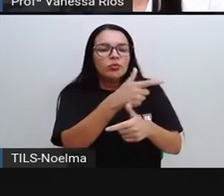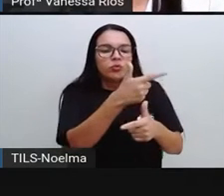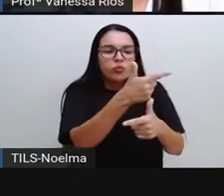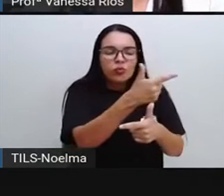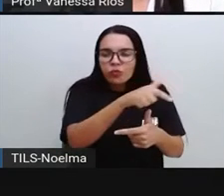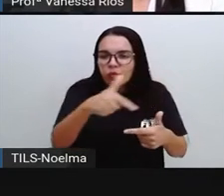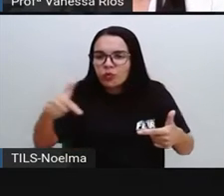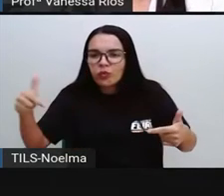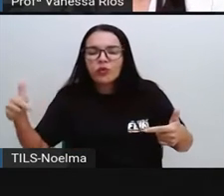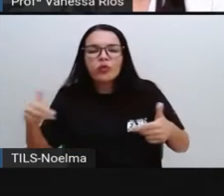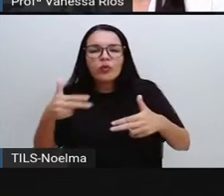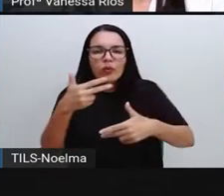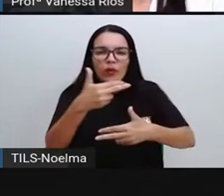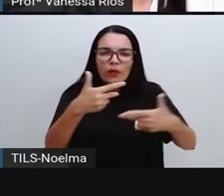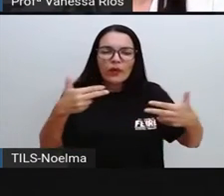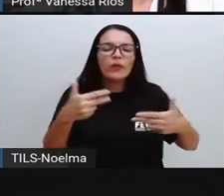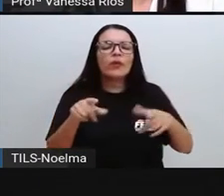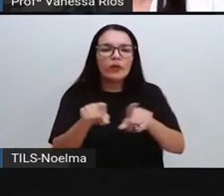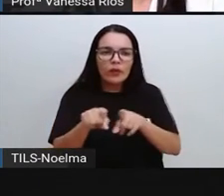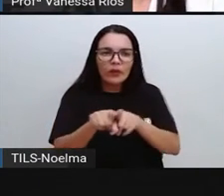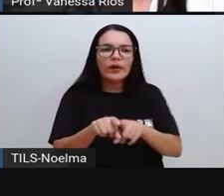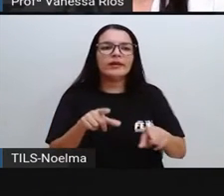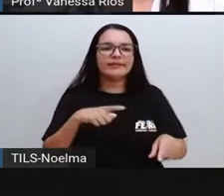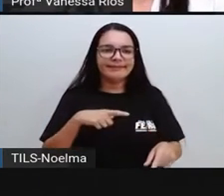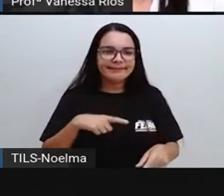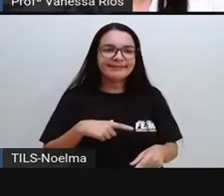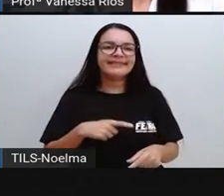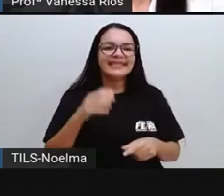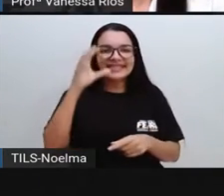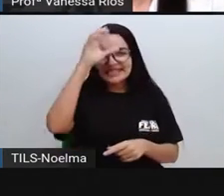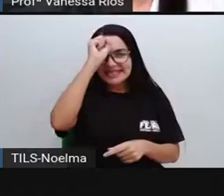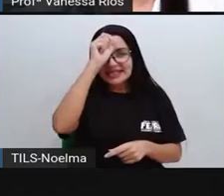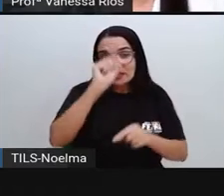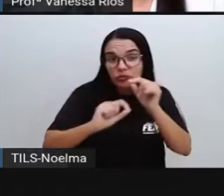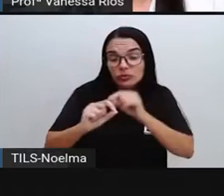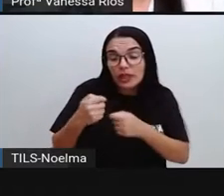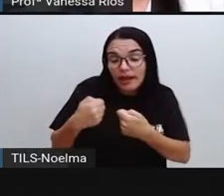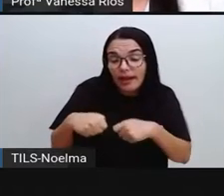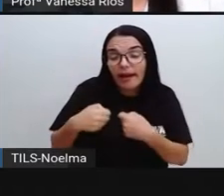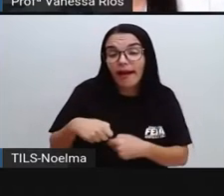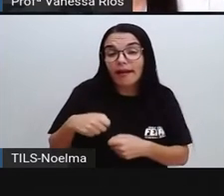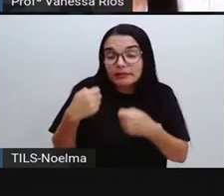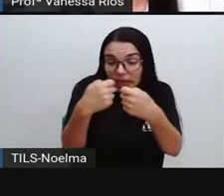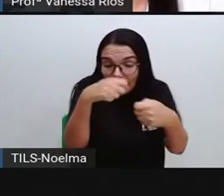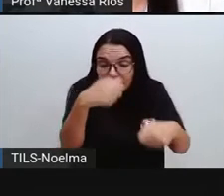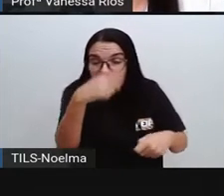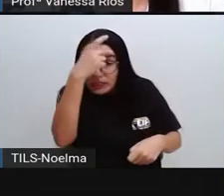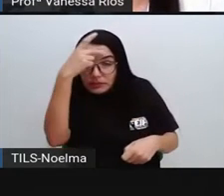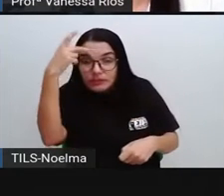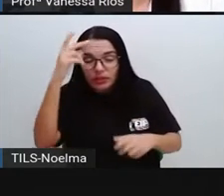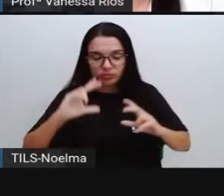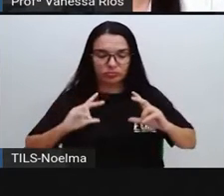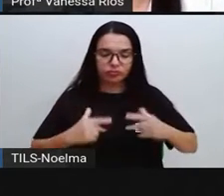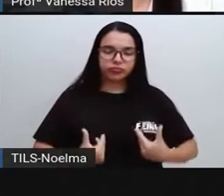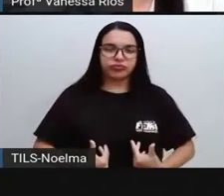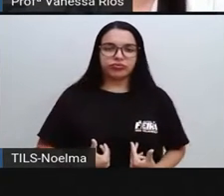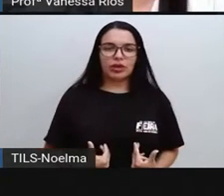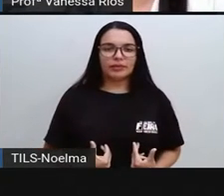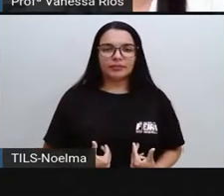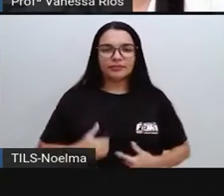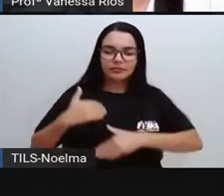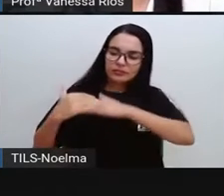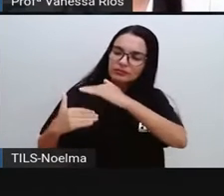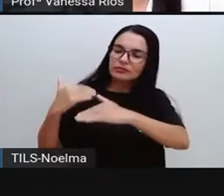objetos, os diversos produtos e atender assim as diversas necessidades que nós temos no